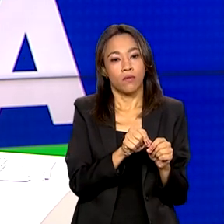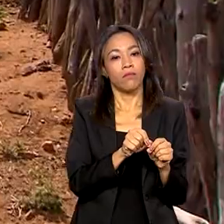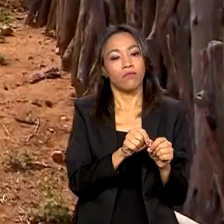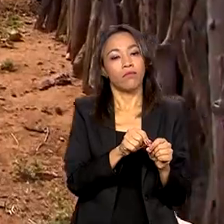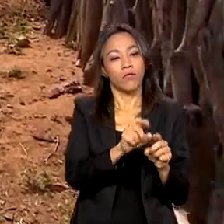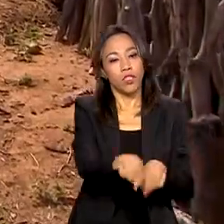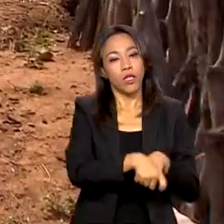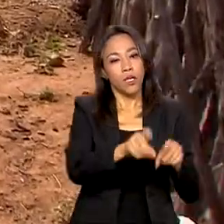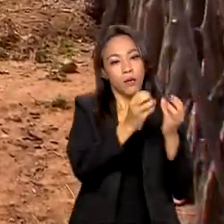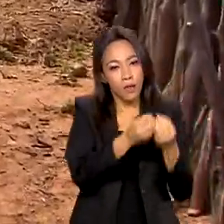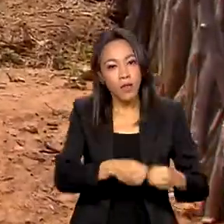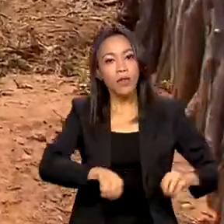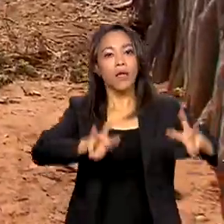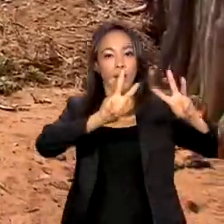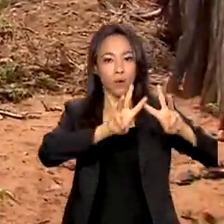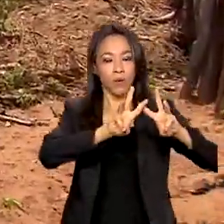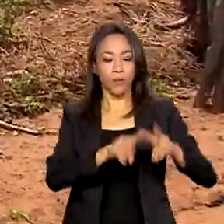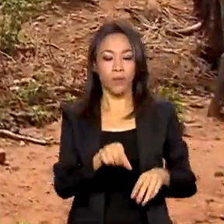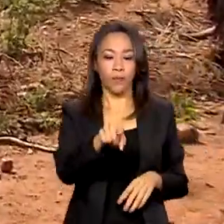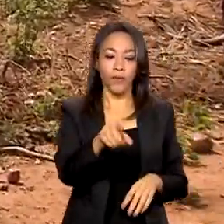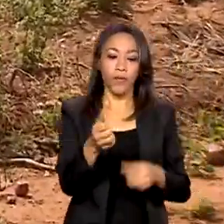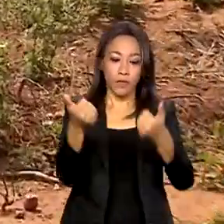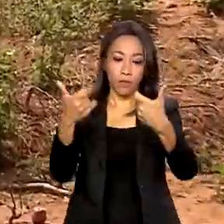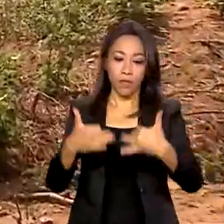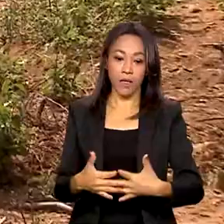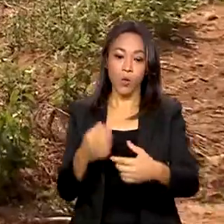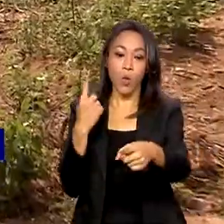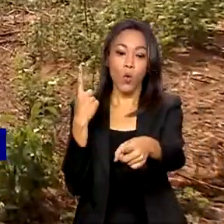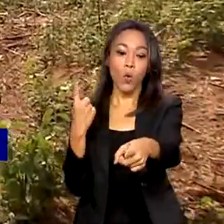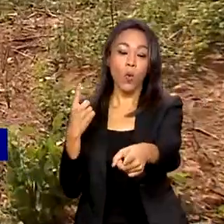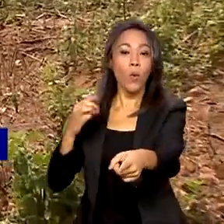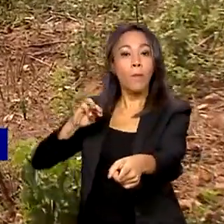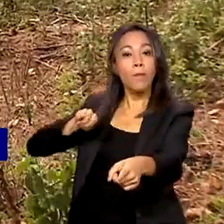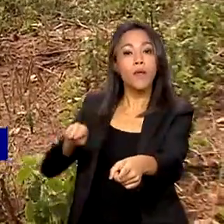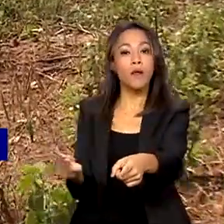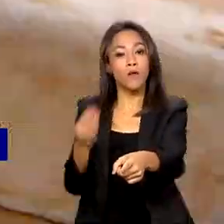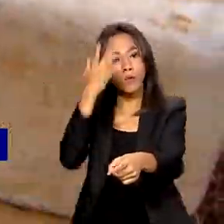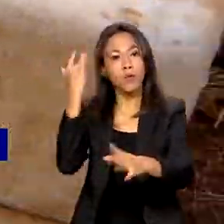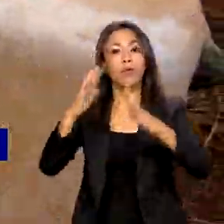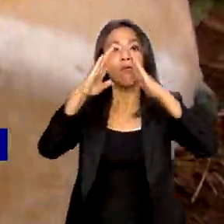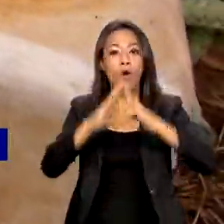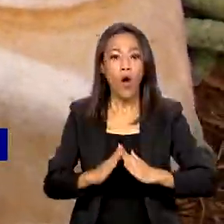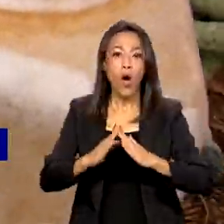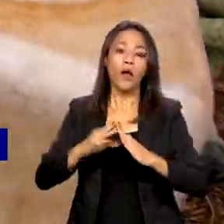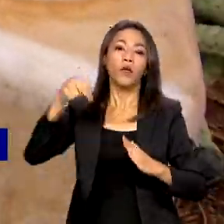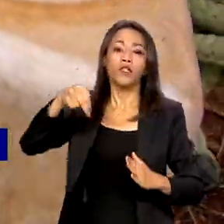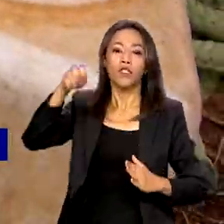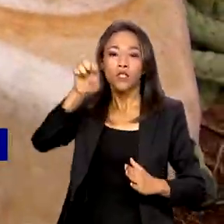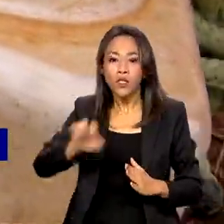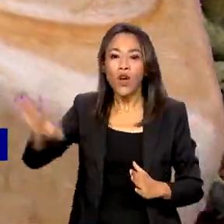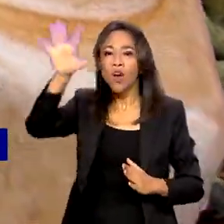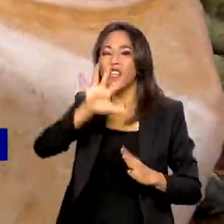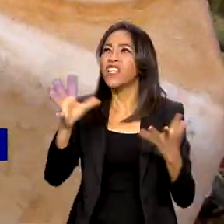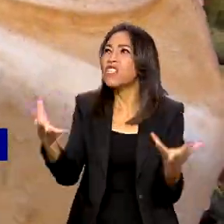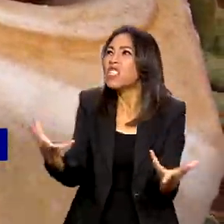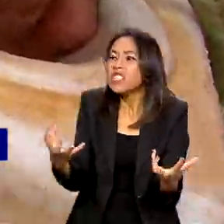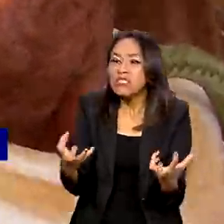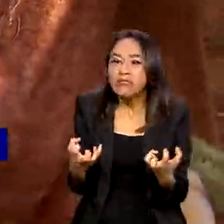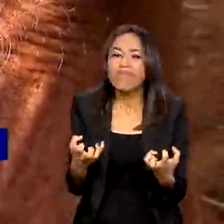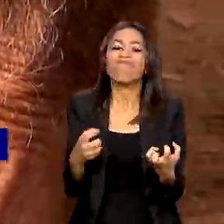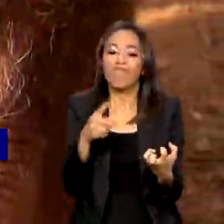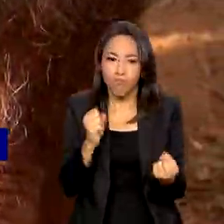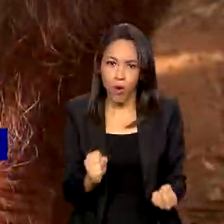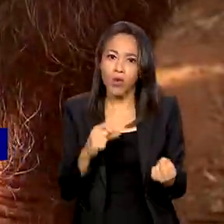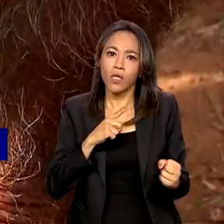Cerca de 1 milhão de pessoas que moram no semiárido nordestino podem ser beneficiadas com os recursos do